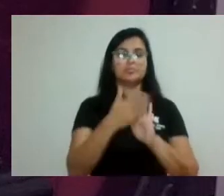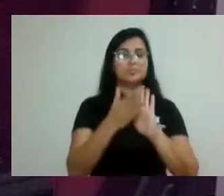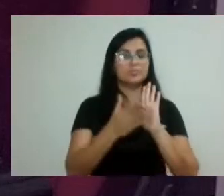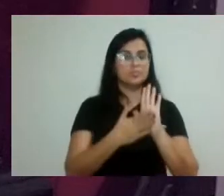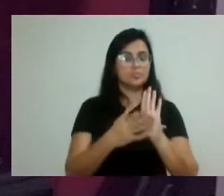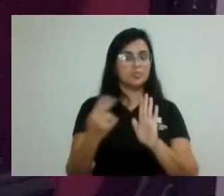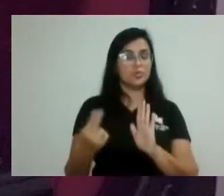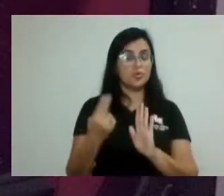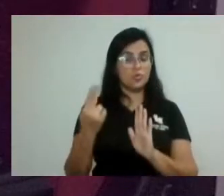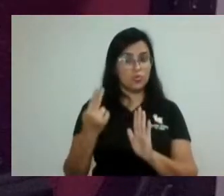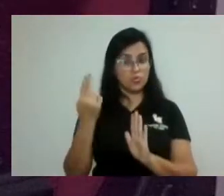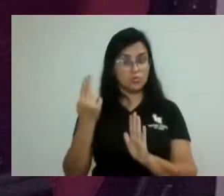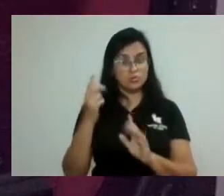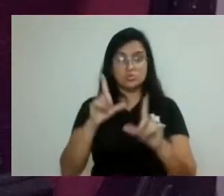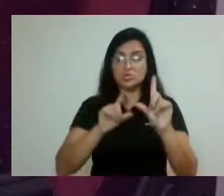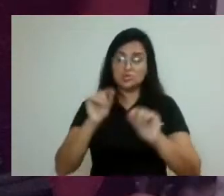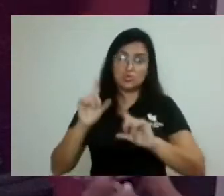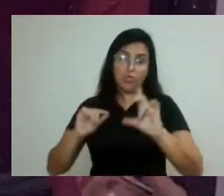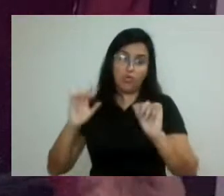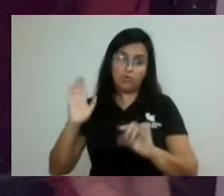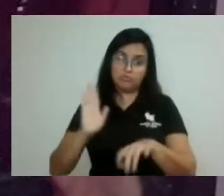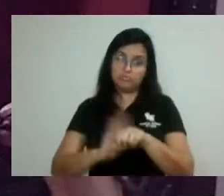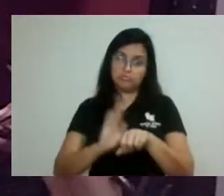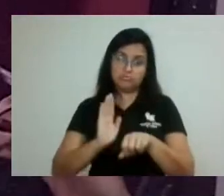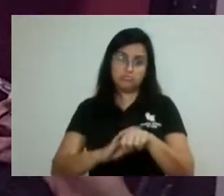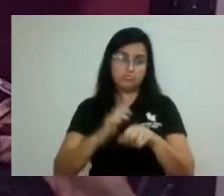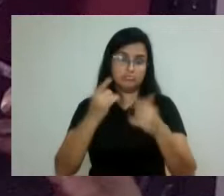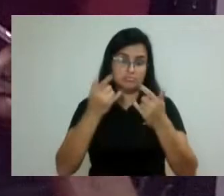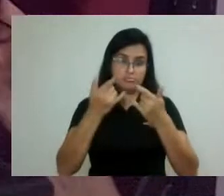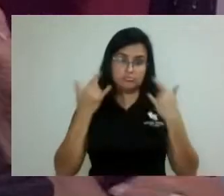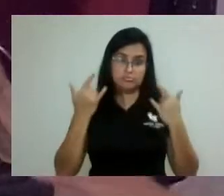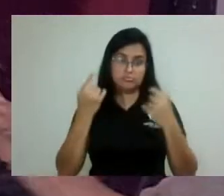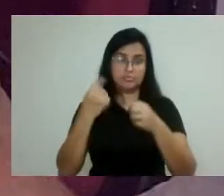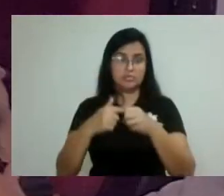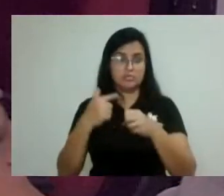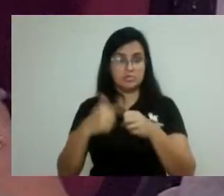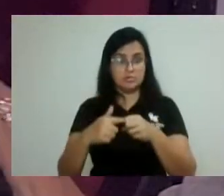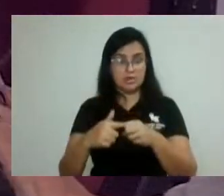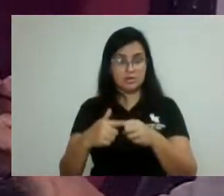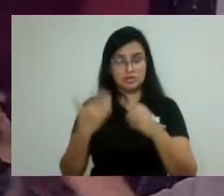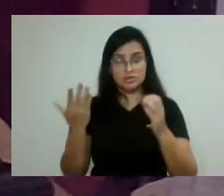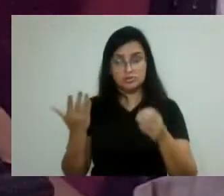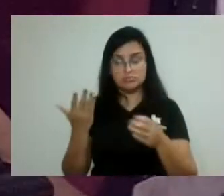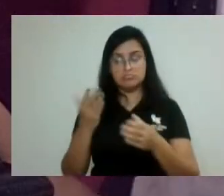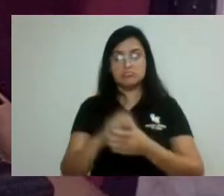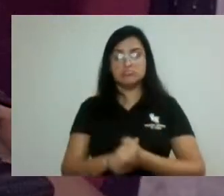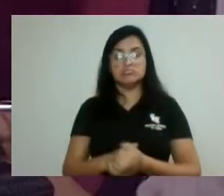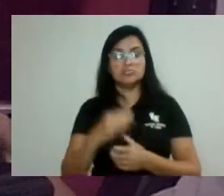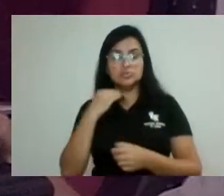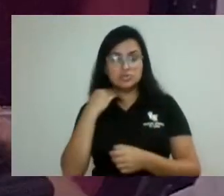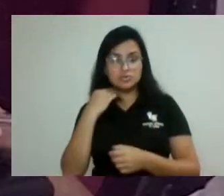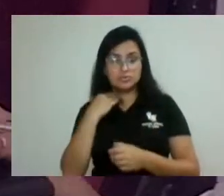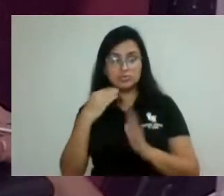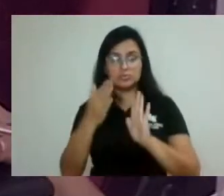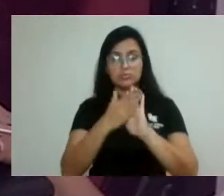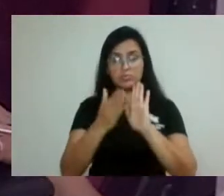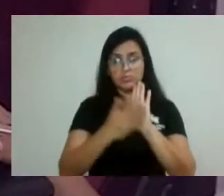máscara no âmbito do município de Fora em função da Covid-19. Proposição, projeto de lei 77